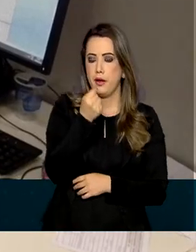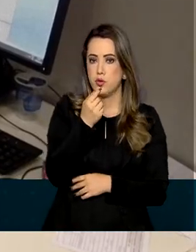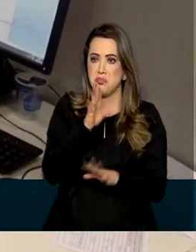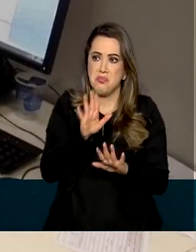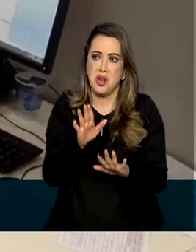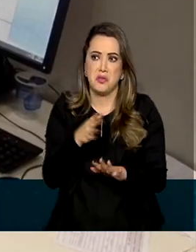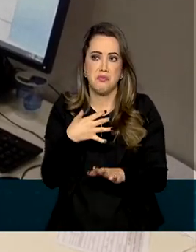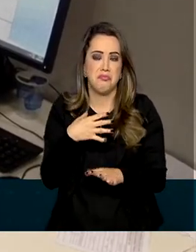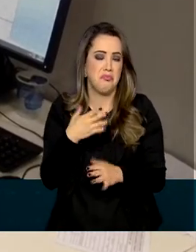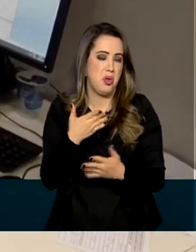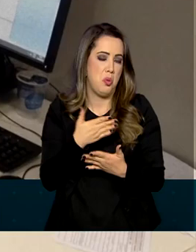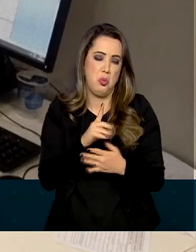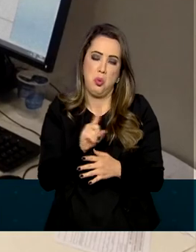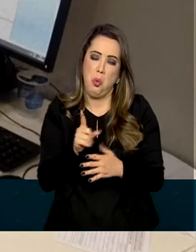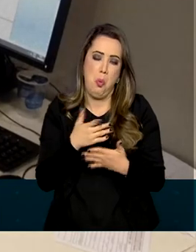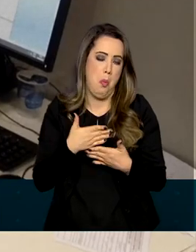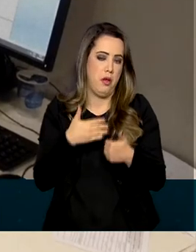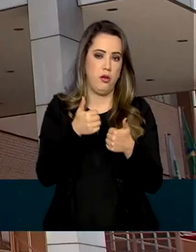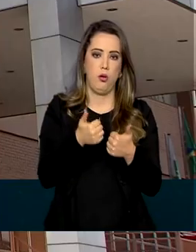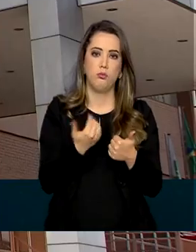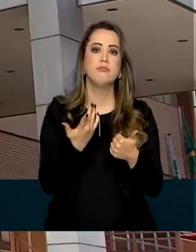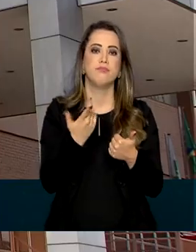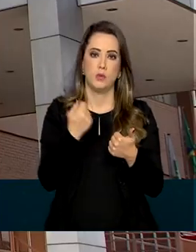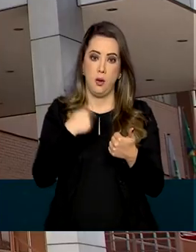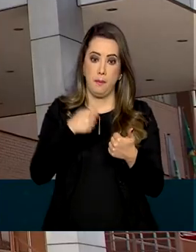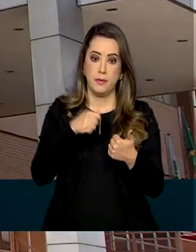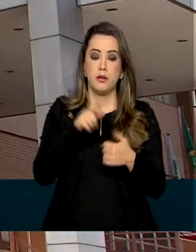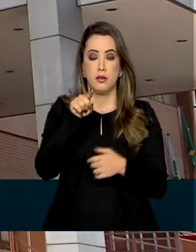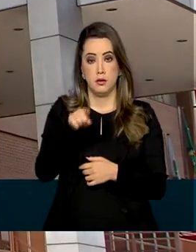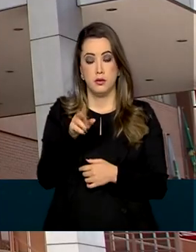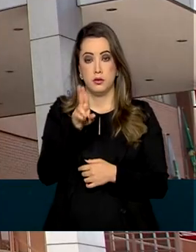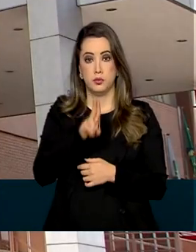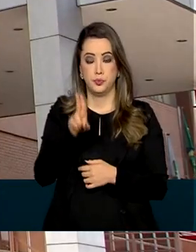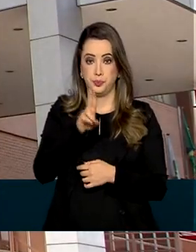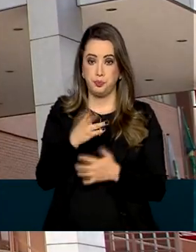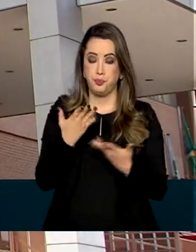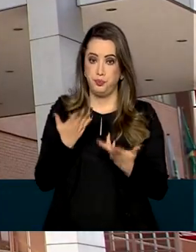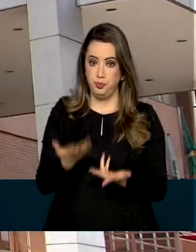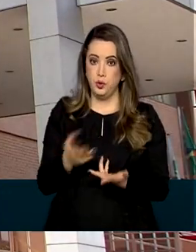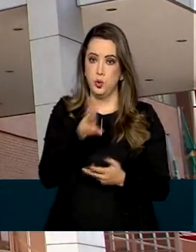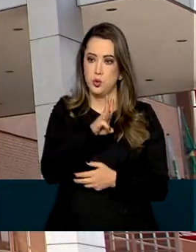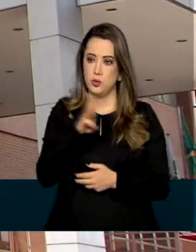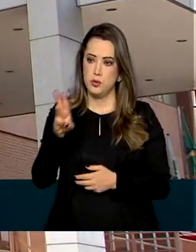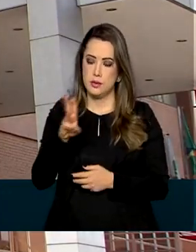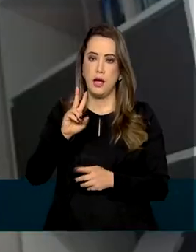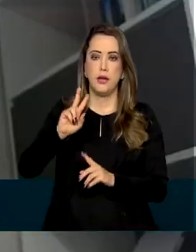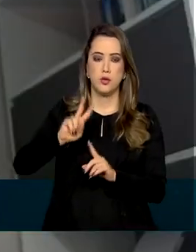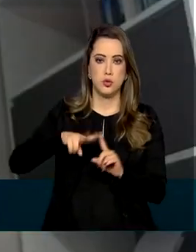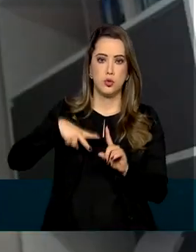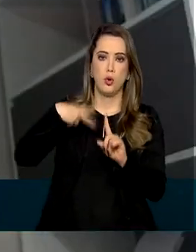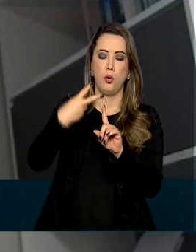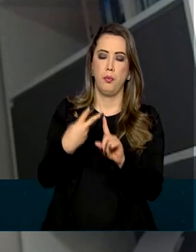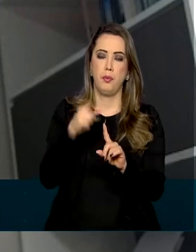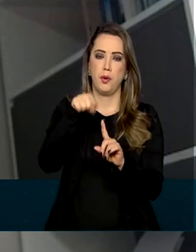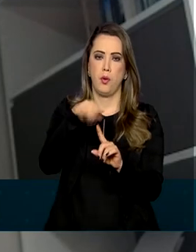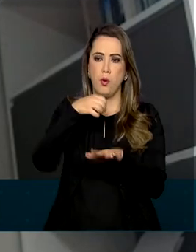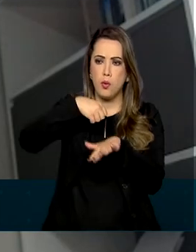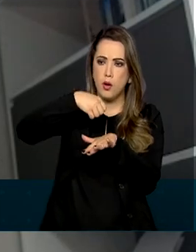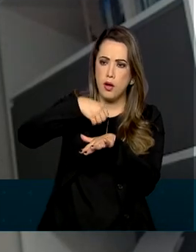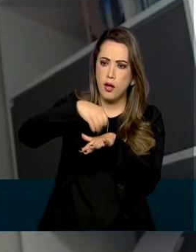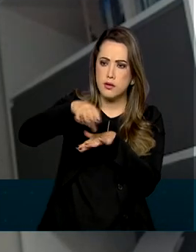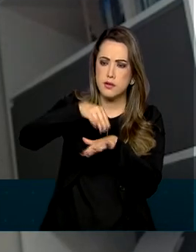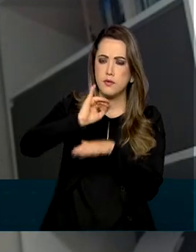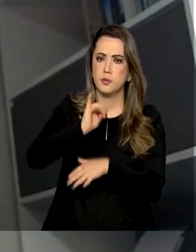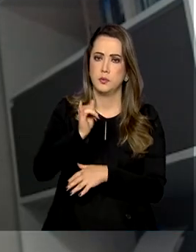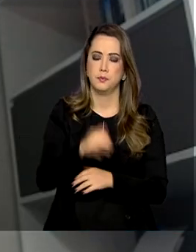uso da ferramenta fez as notificações recebidas diretamente pela Anvisa do Brarem. As notificações passaram